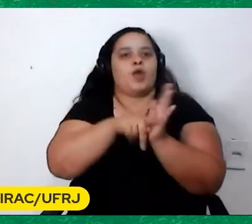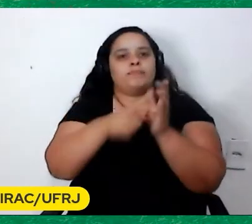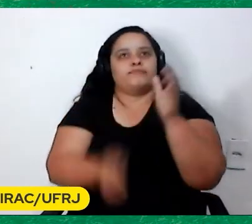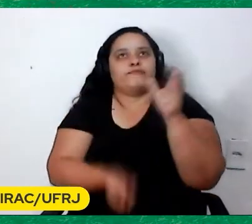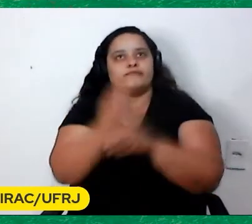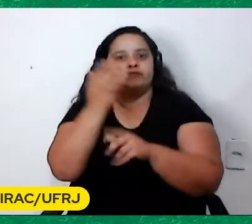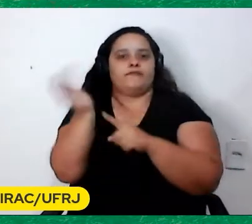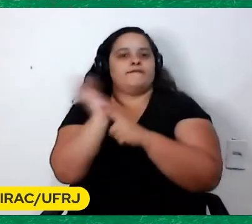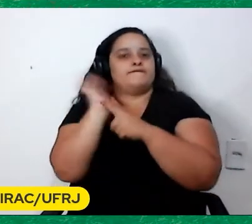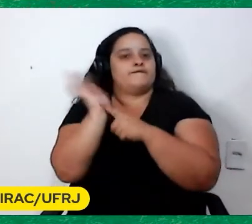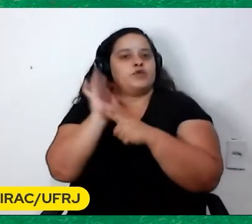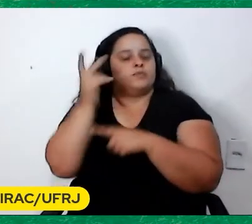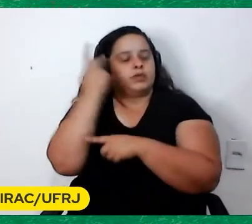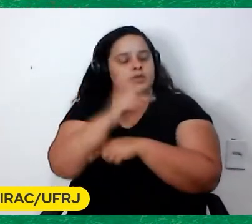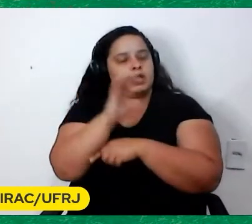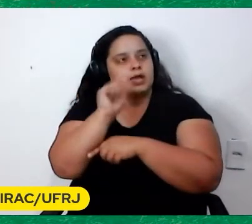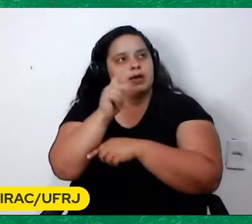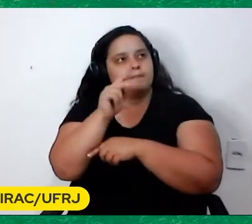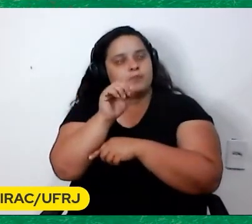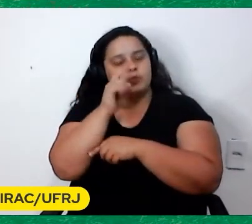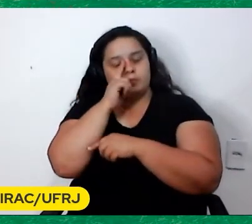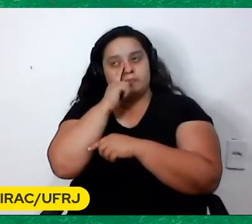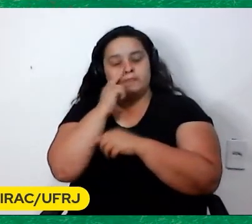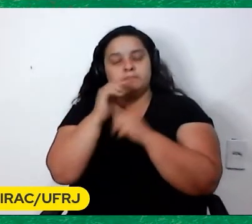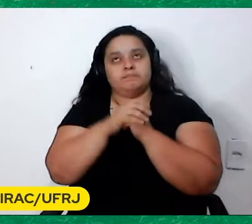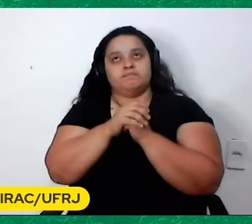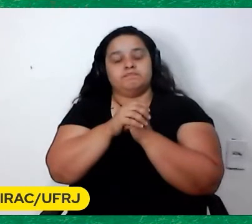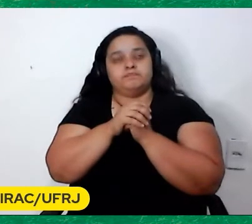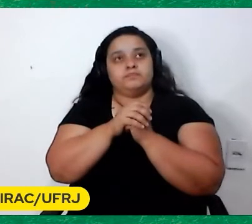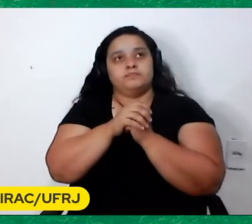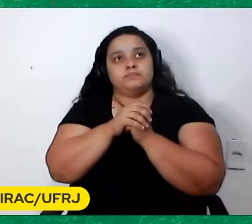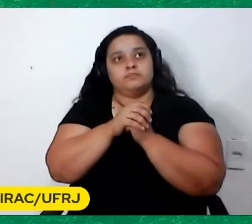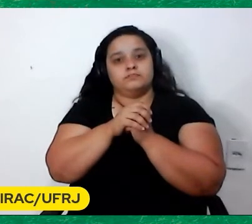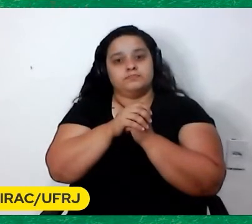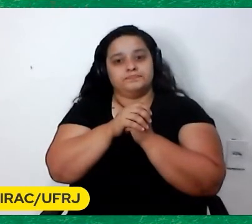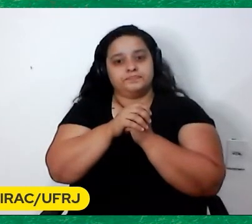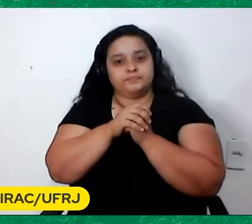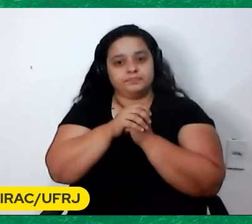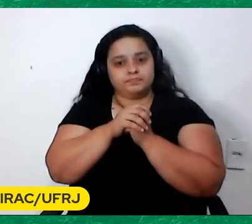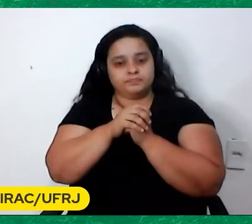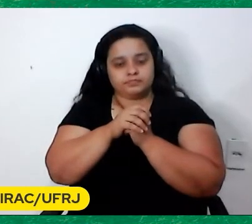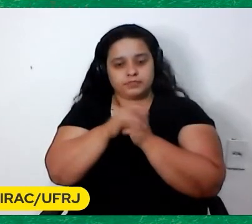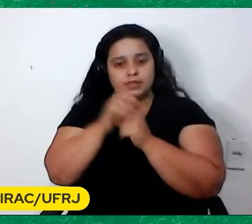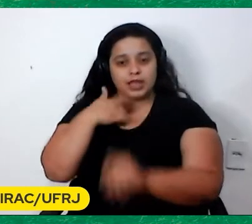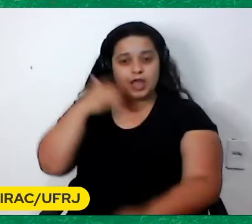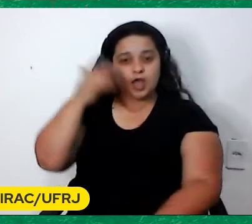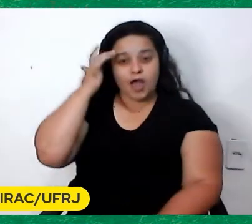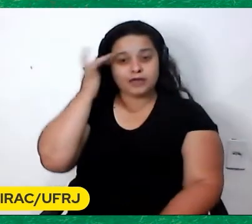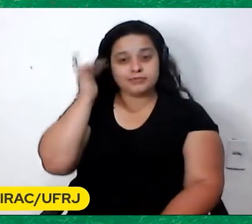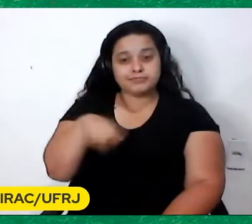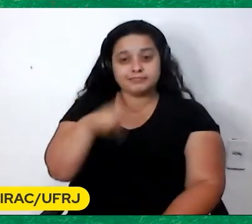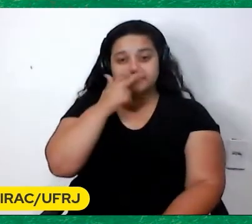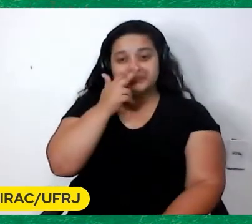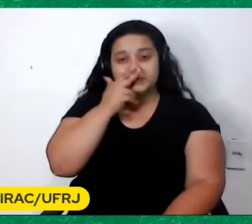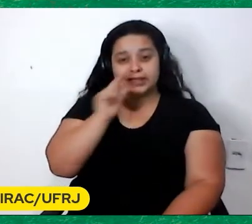acho que Foi um Engraçado que sai Completamente